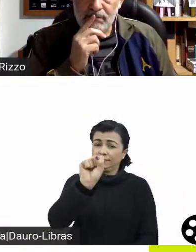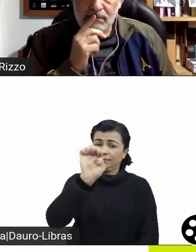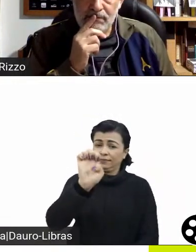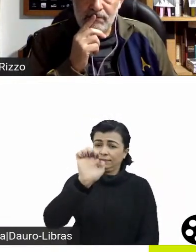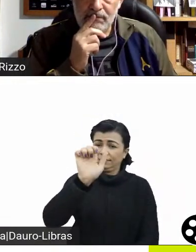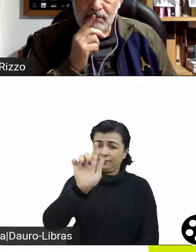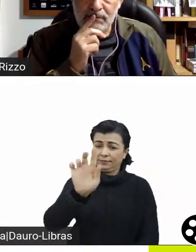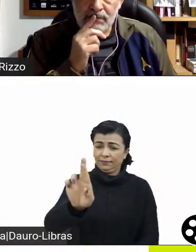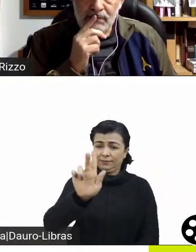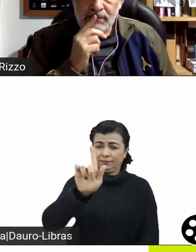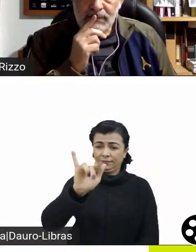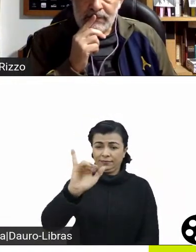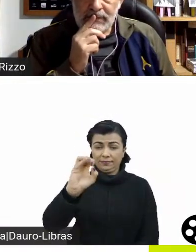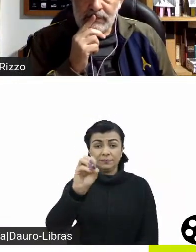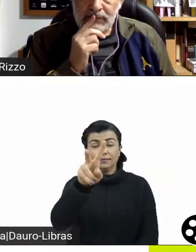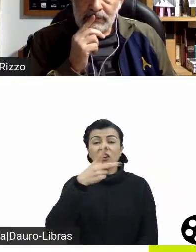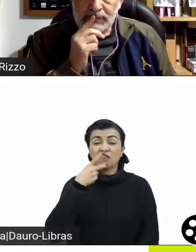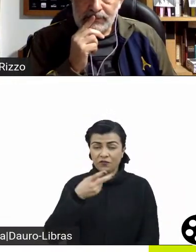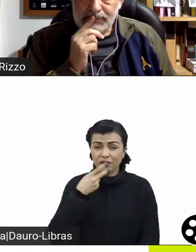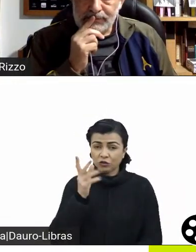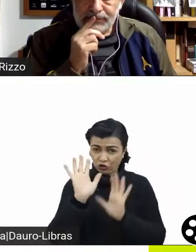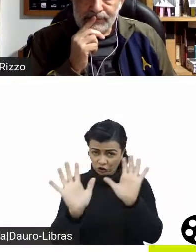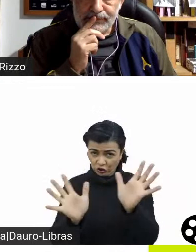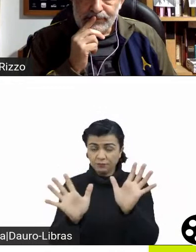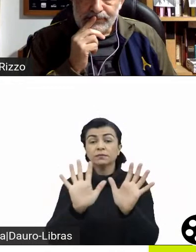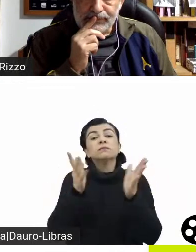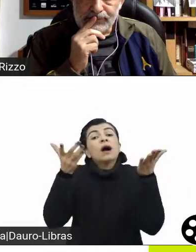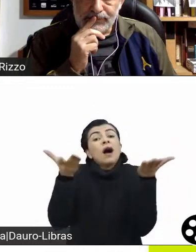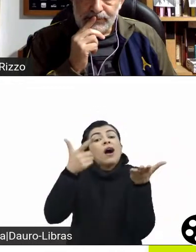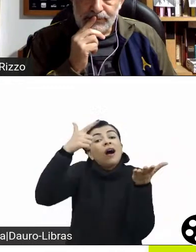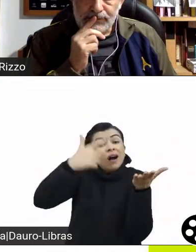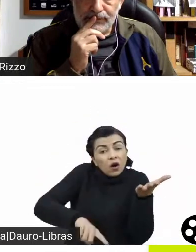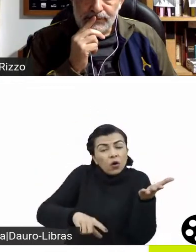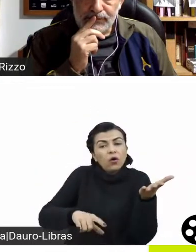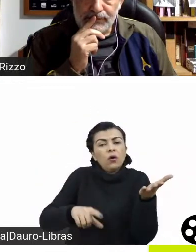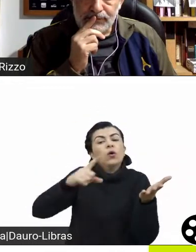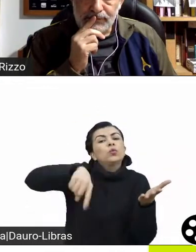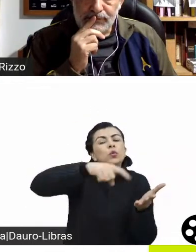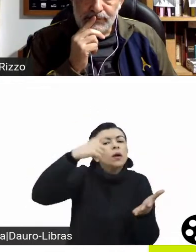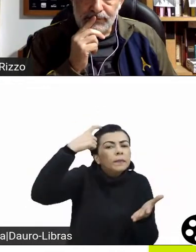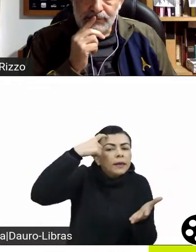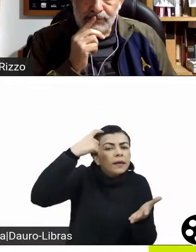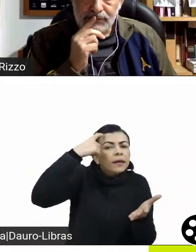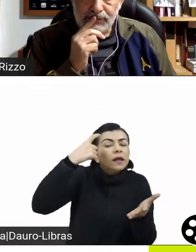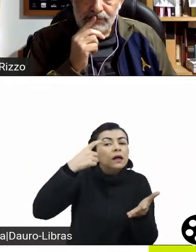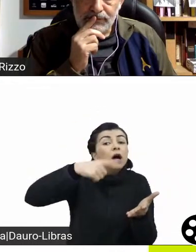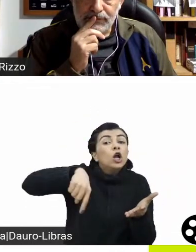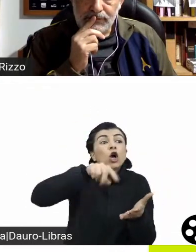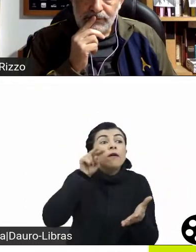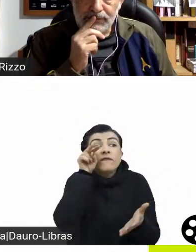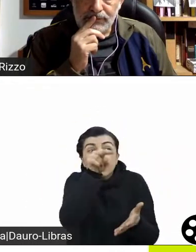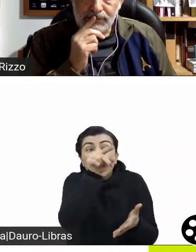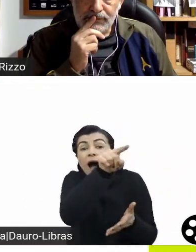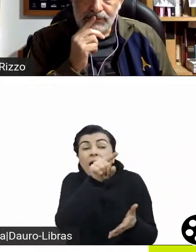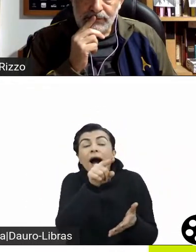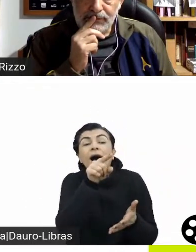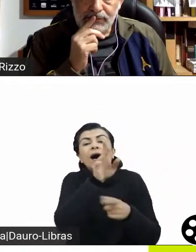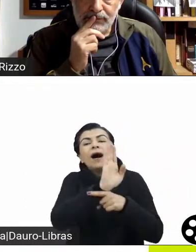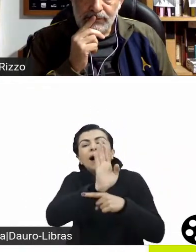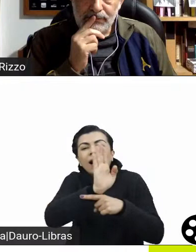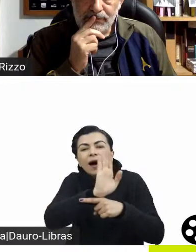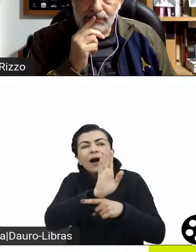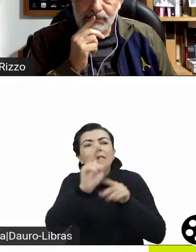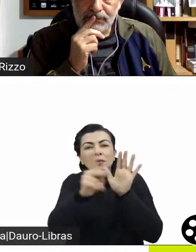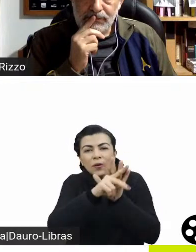esse movimento, mas queria falar um pouquinho de como isso mudou a maneira como a gente vê também o cinema australiano para outras futuras